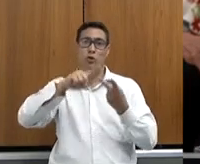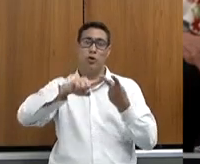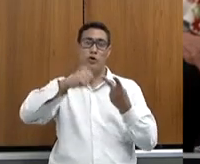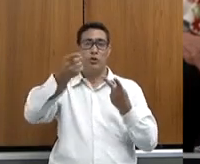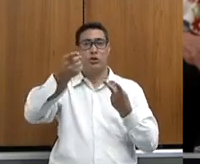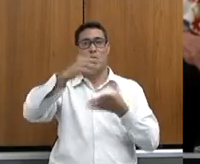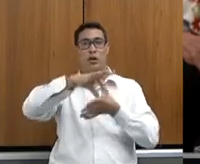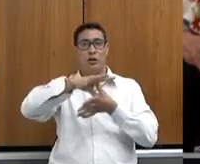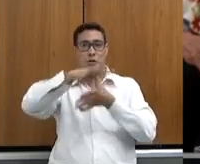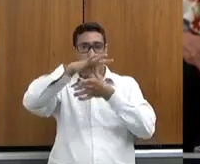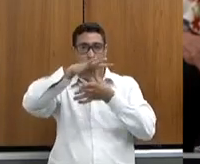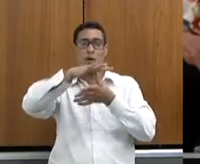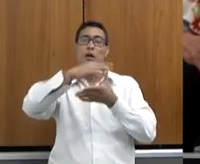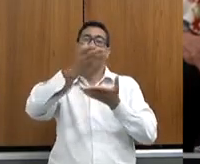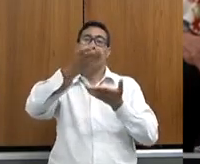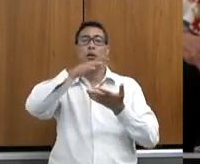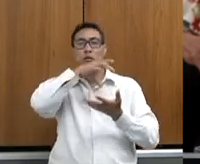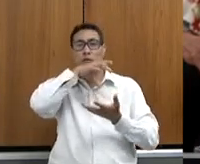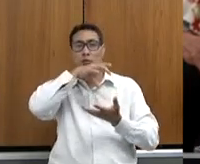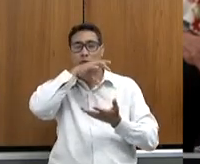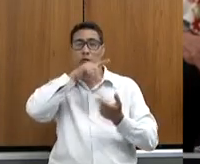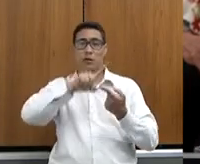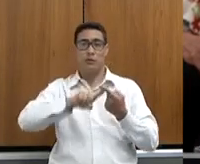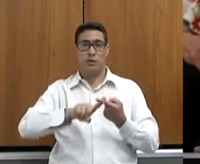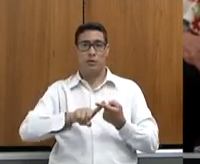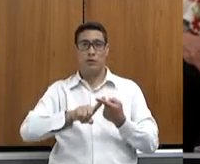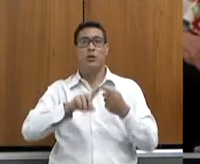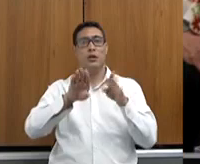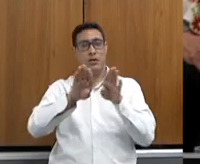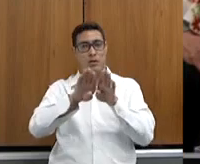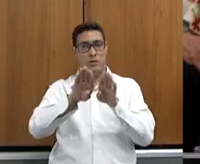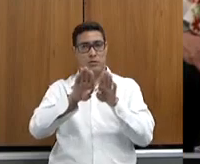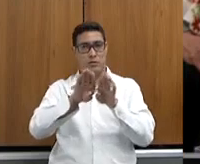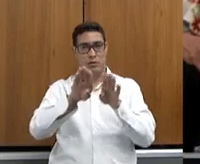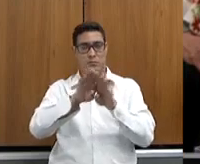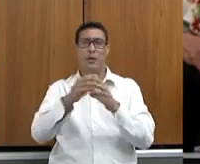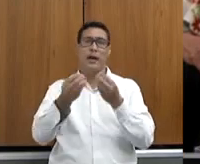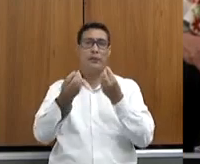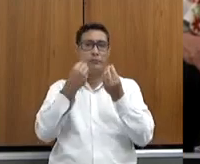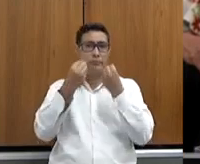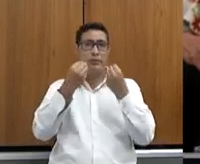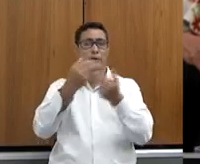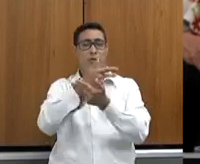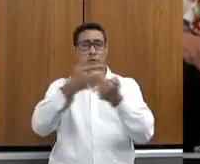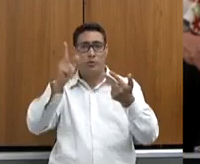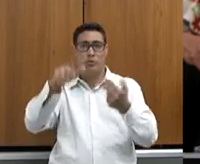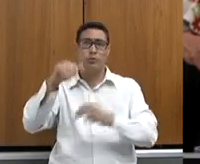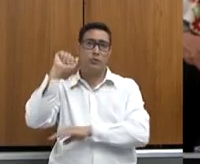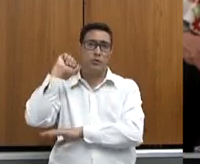complexo suco-alcooleiro e a questão dos insumos florestais que a gente tem em Minas,